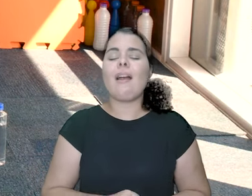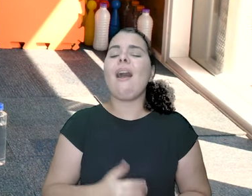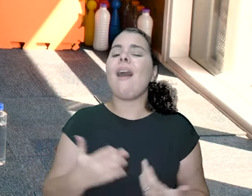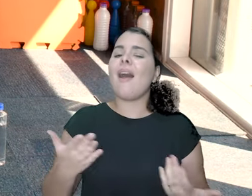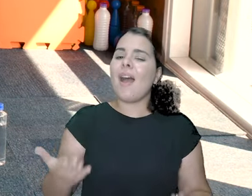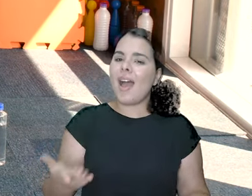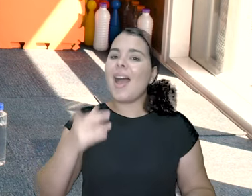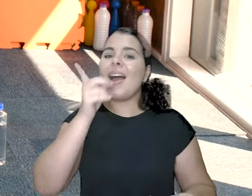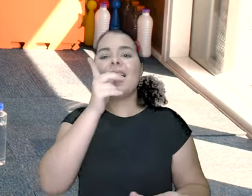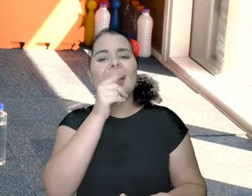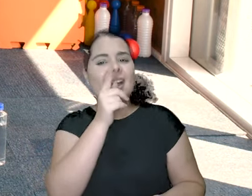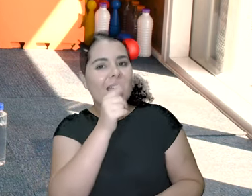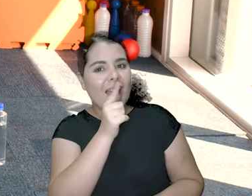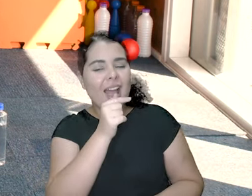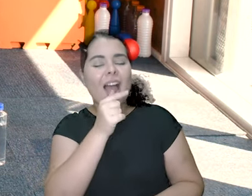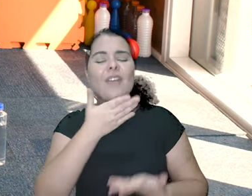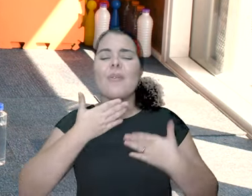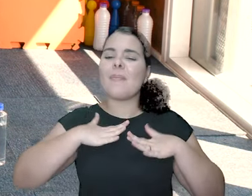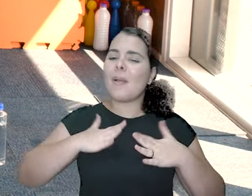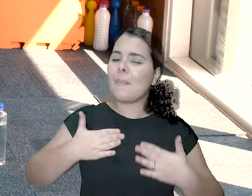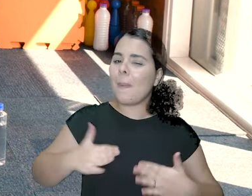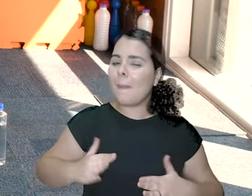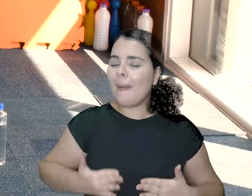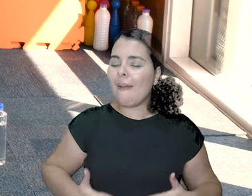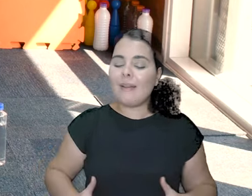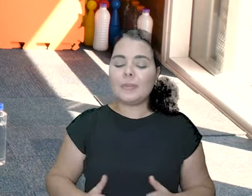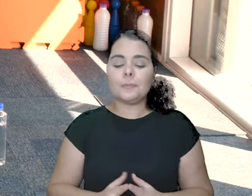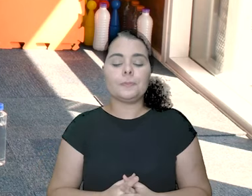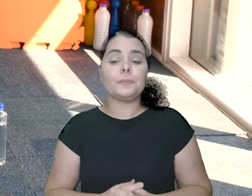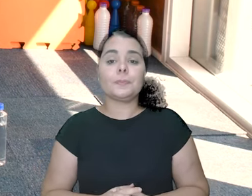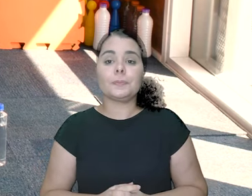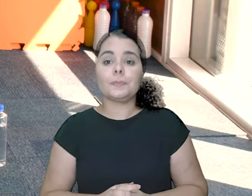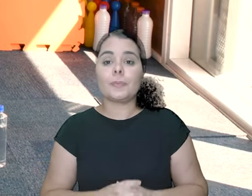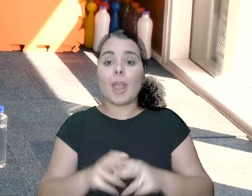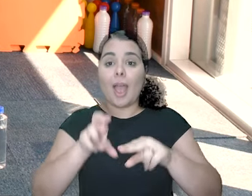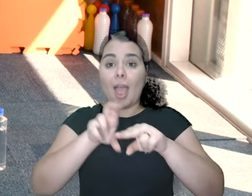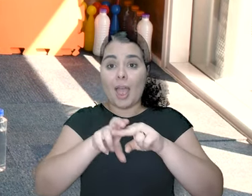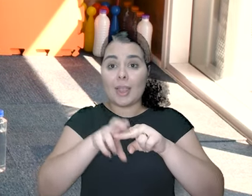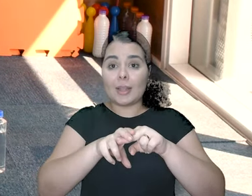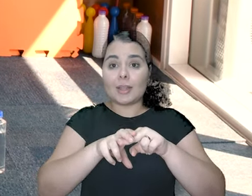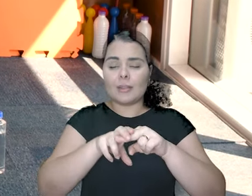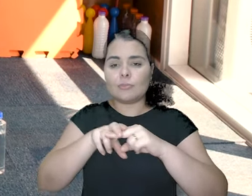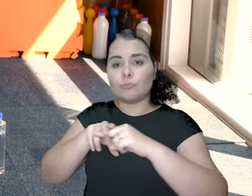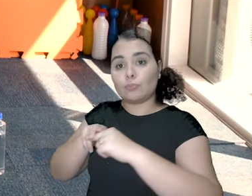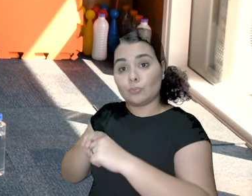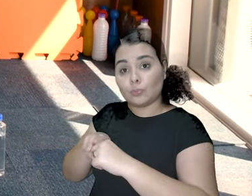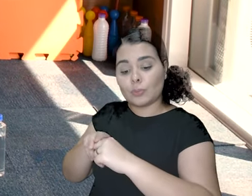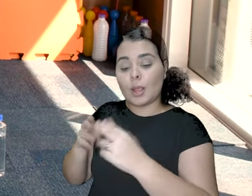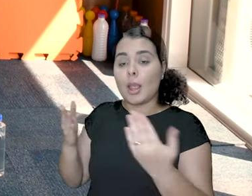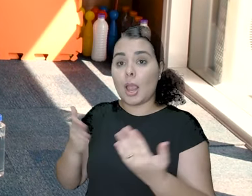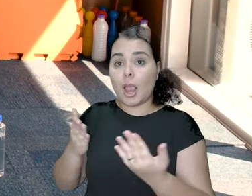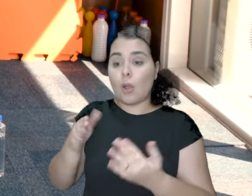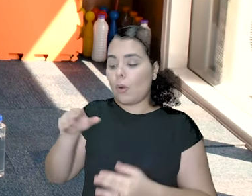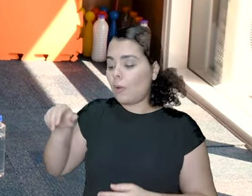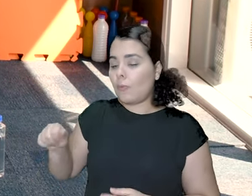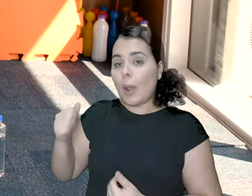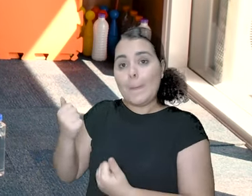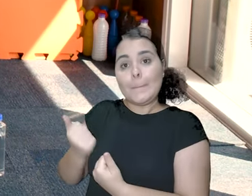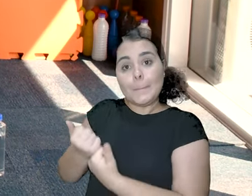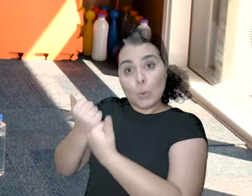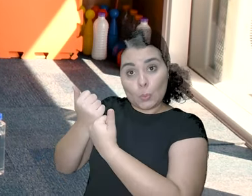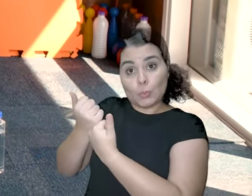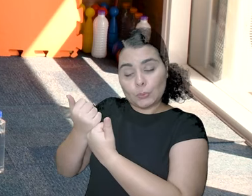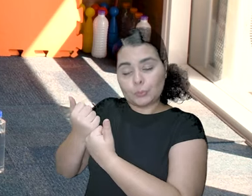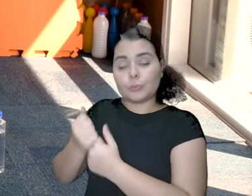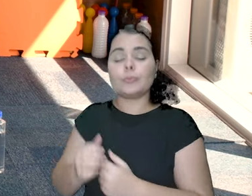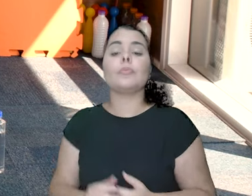Aê! Pega a sua água. Se precisar, dá um bolinho. Eu vou virar a cadeira. A gente vai usar essa